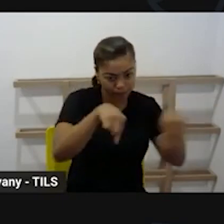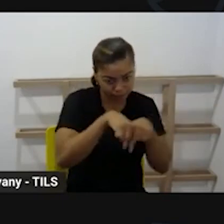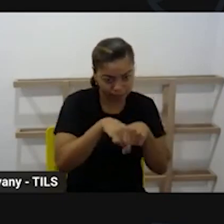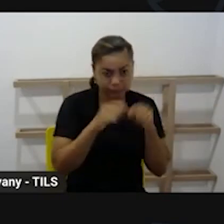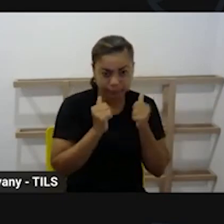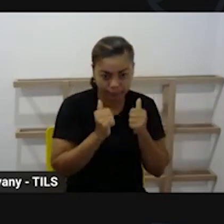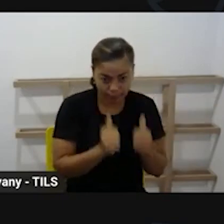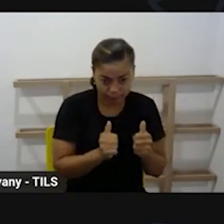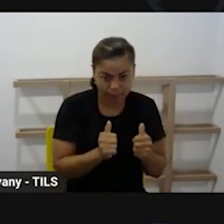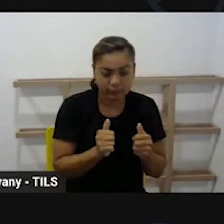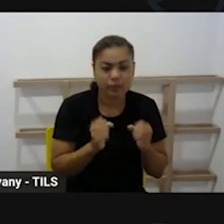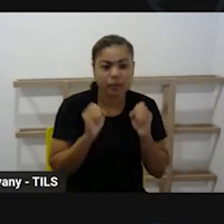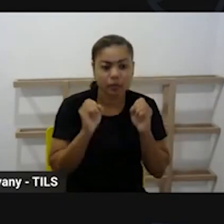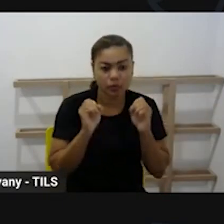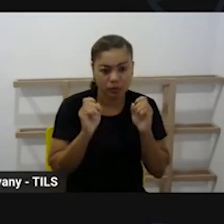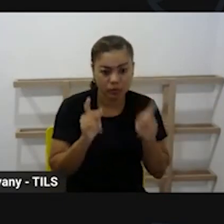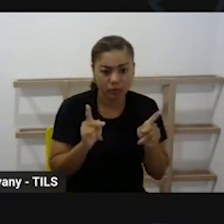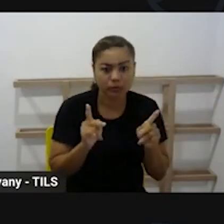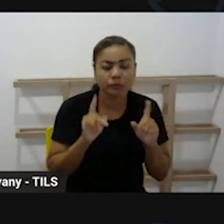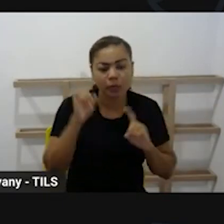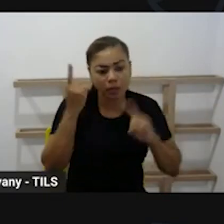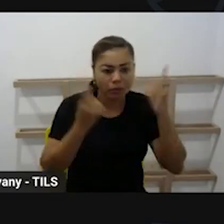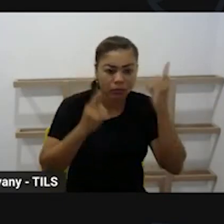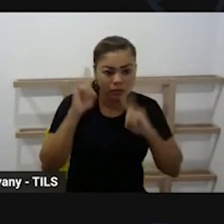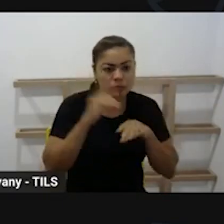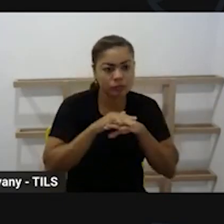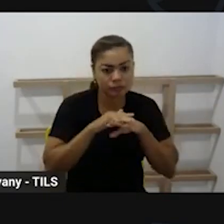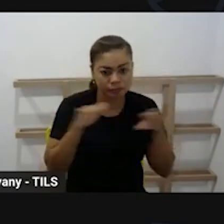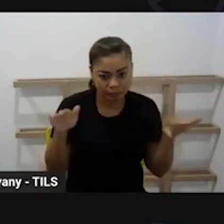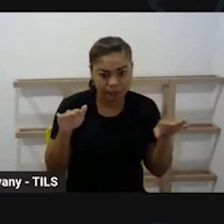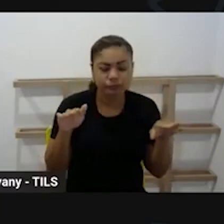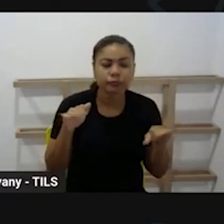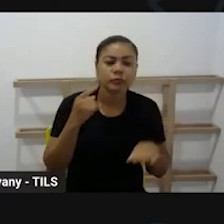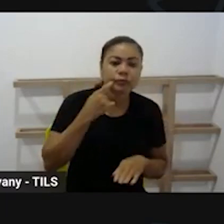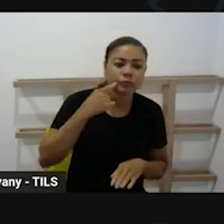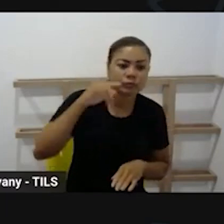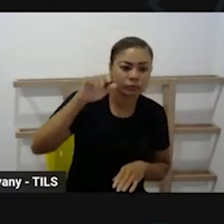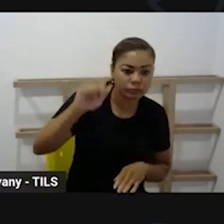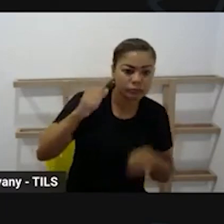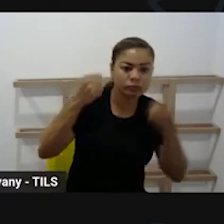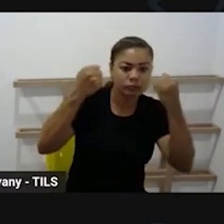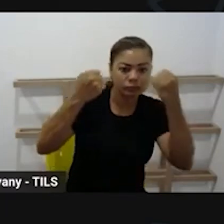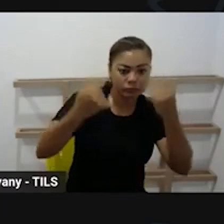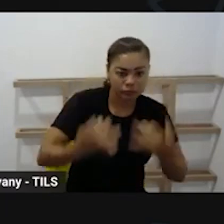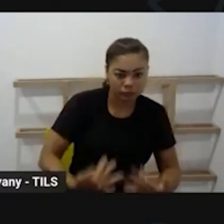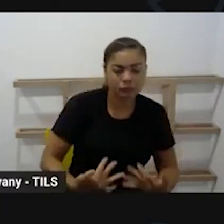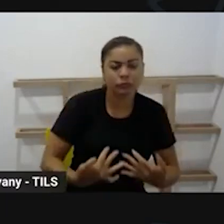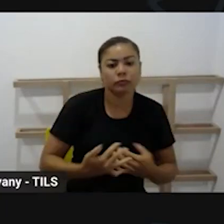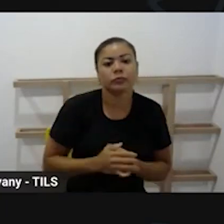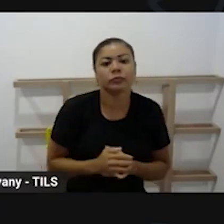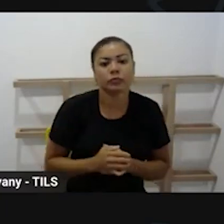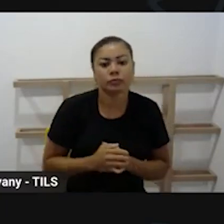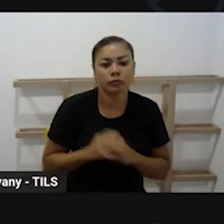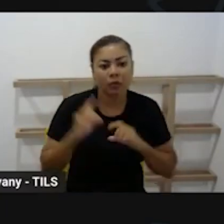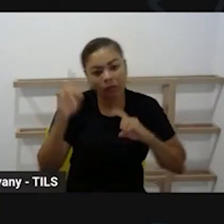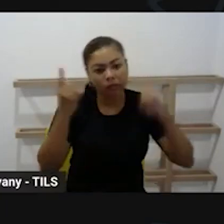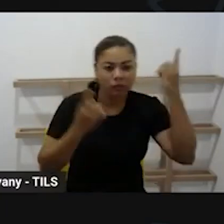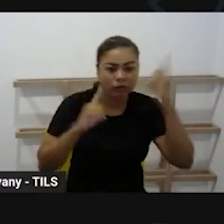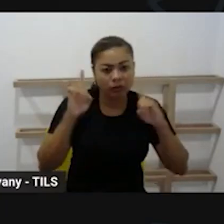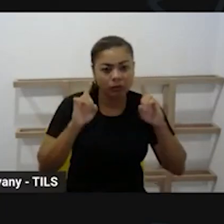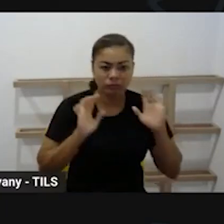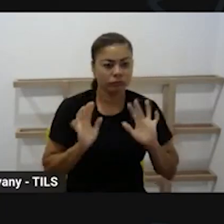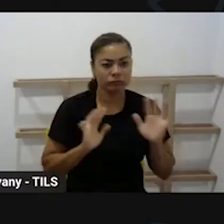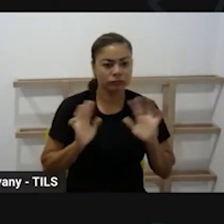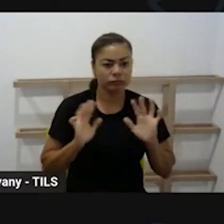nós temos aí o esclarecimento da professora Nassi Painha aí no nosso chat esclarecendo pra vocês pra que não tenha mais nenhuma dúvida em relação